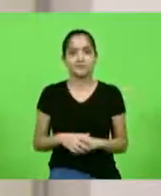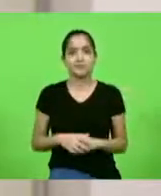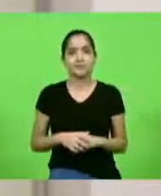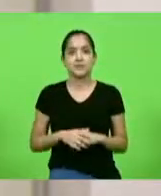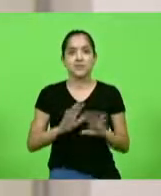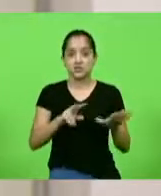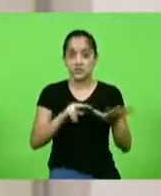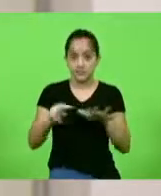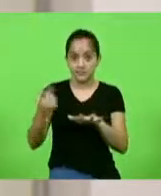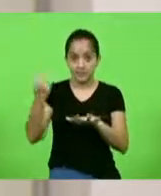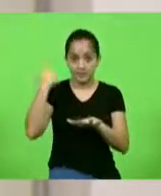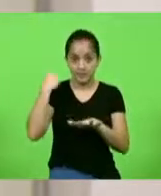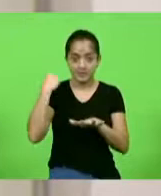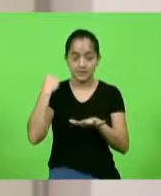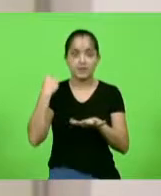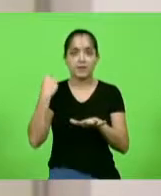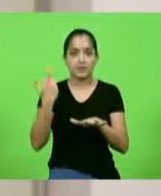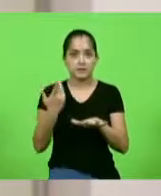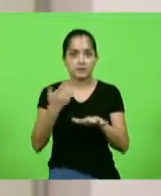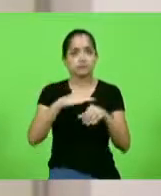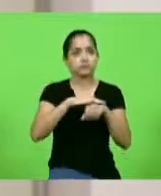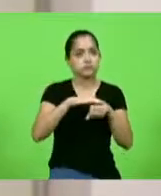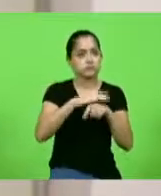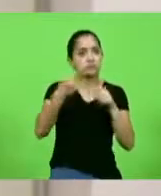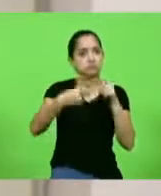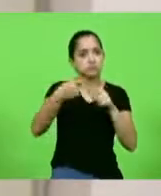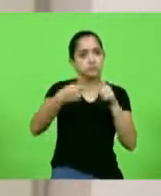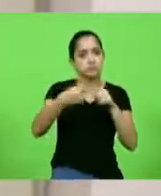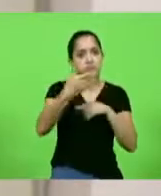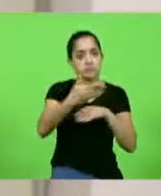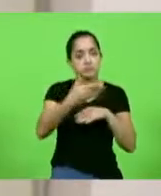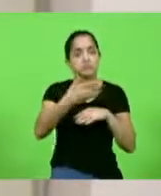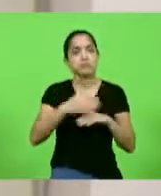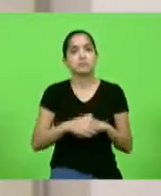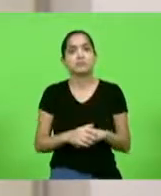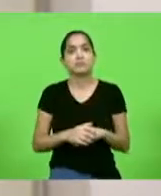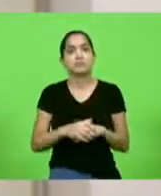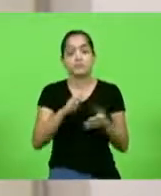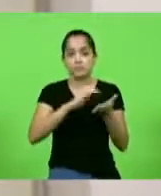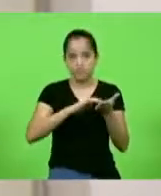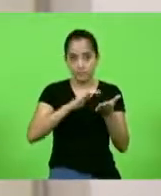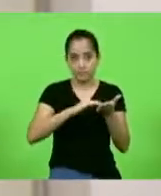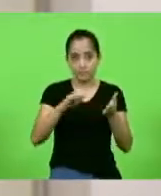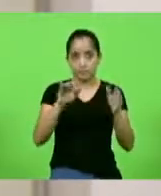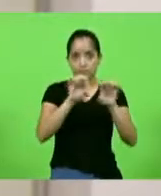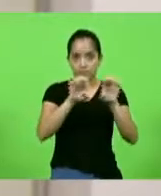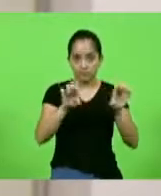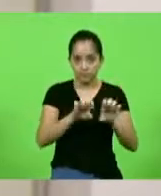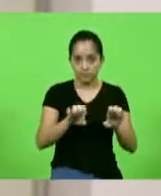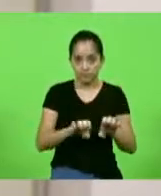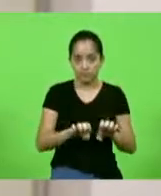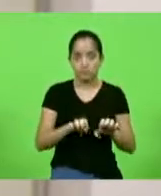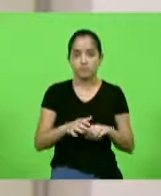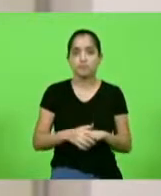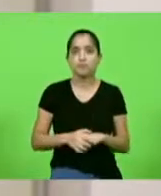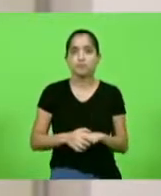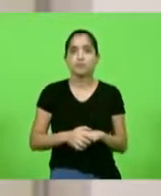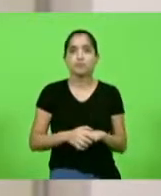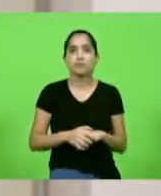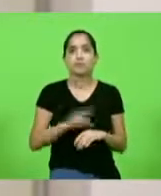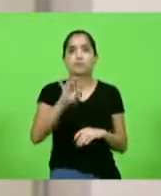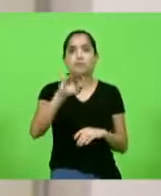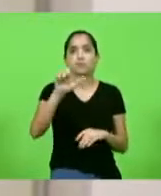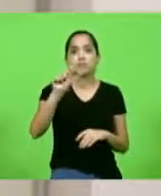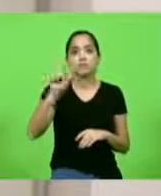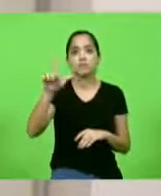passada, em conversa que tive recente com o então secretário da Infraestrutura, secretário Tiago Vieira,